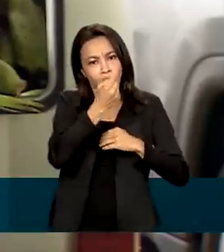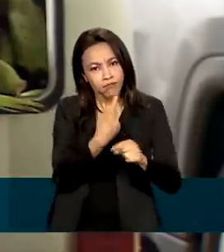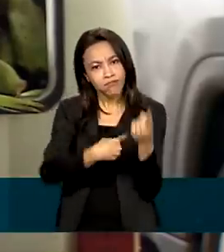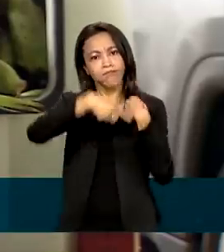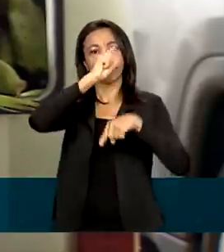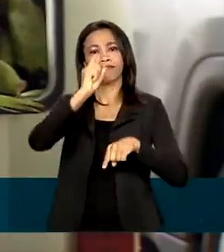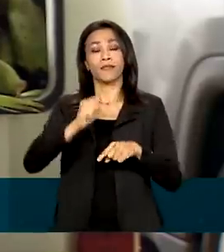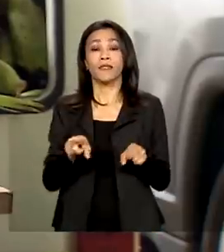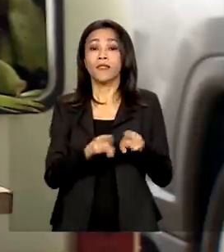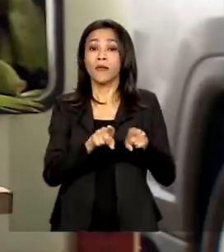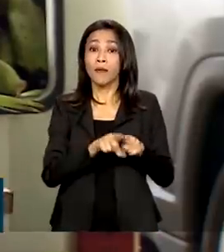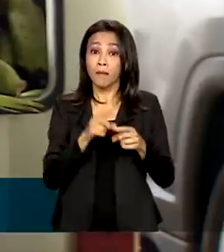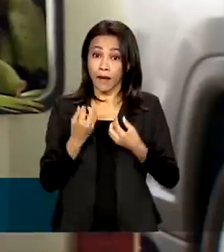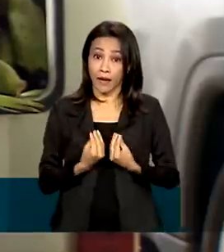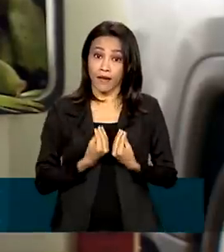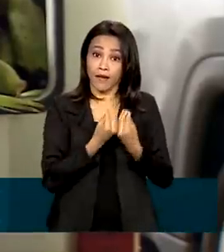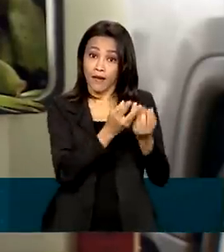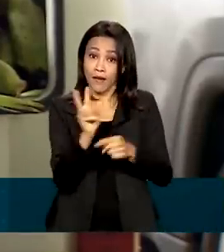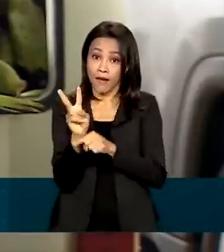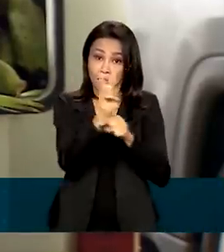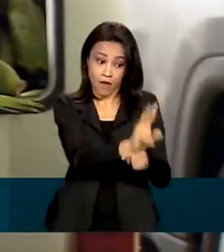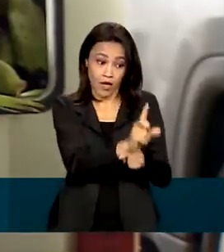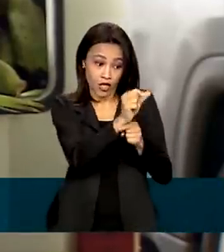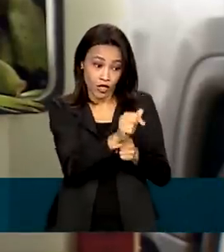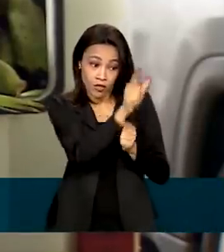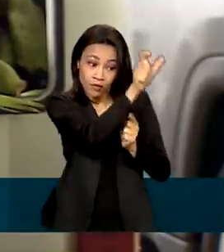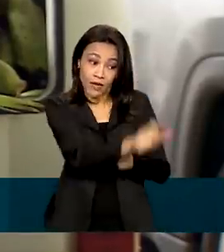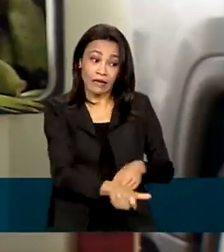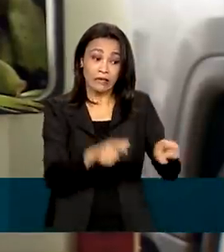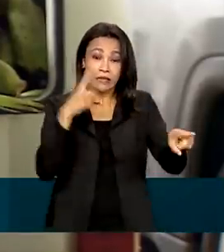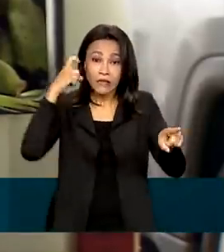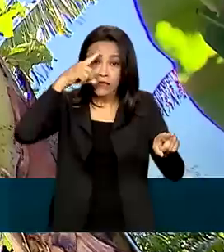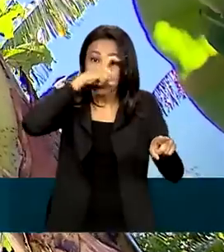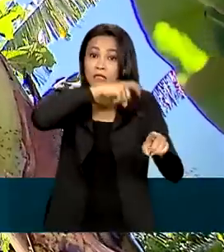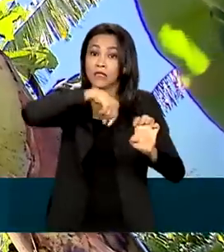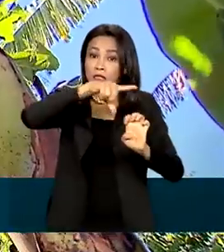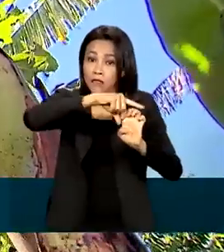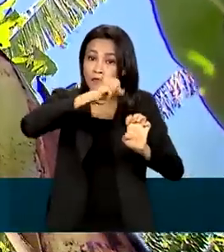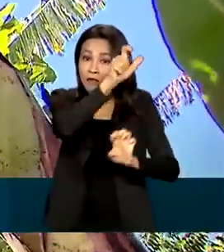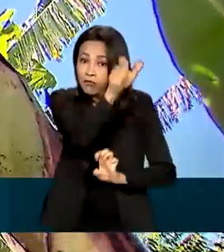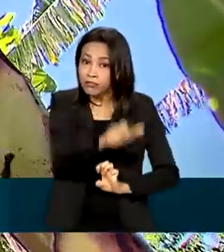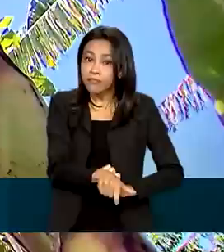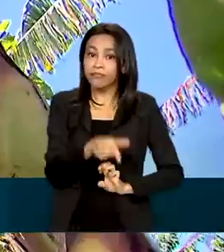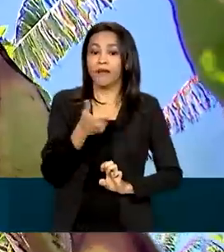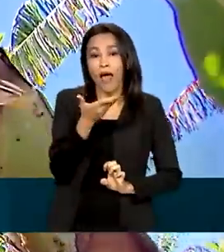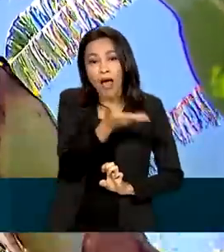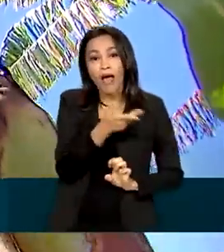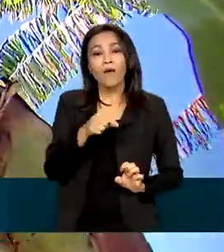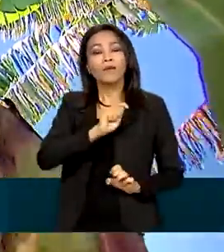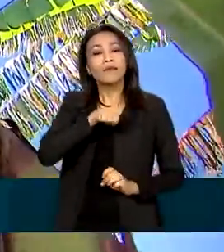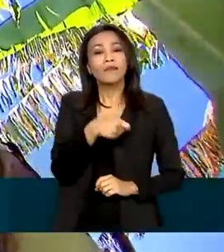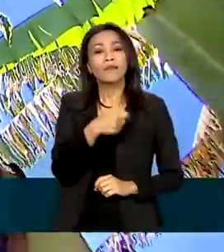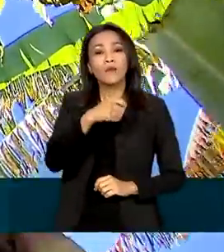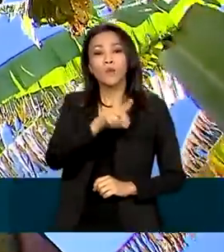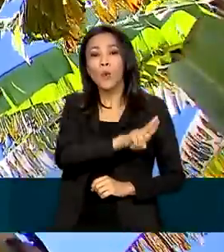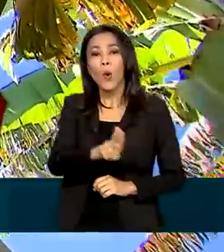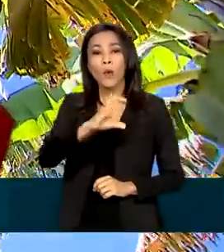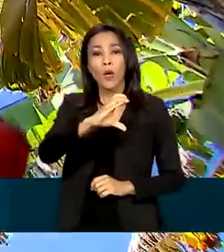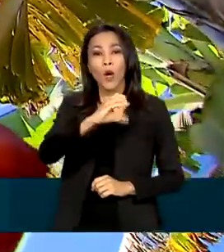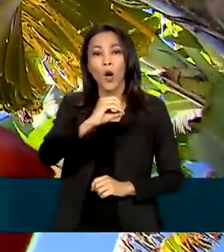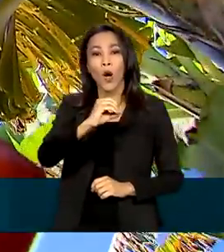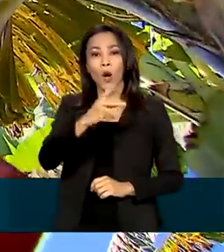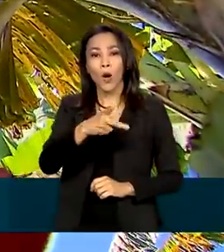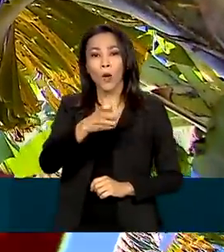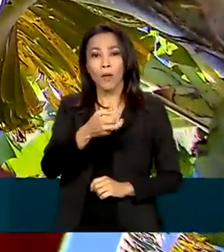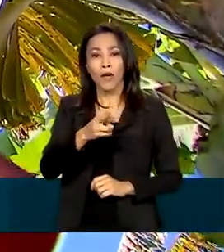disponibilizar crédito para aqueles que enfrentam dificuldades. Isso é o cooperativismo e ele está em